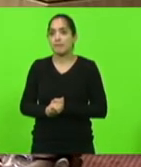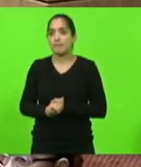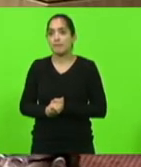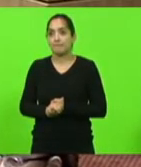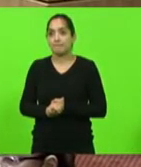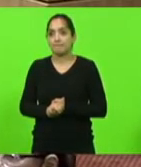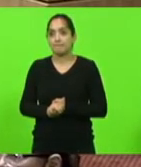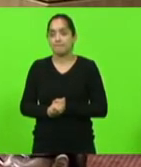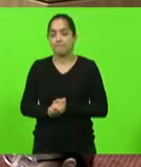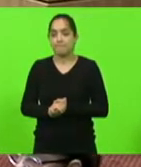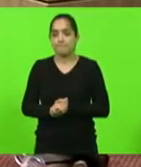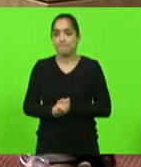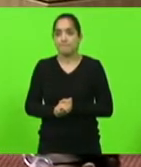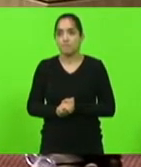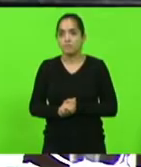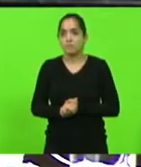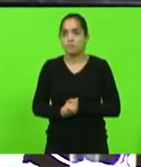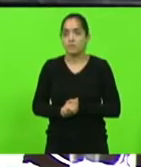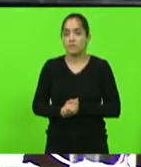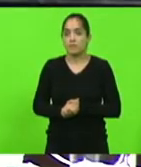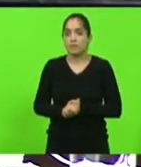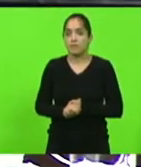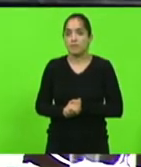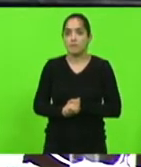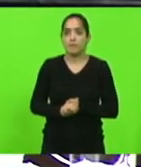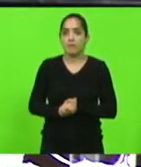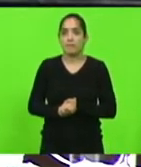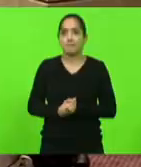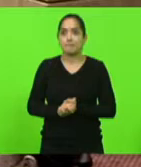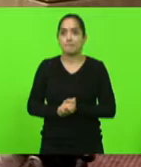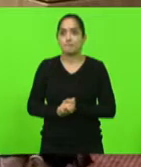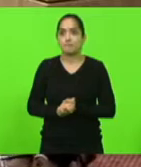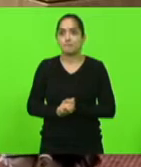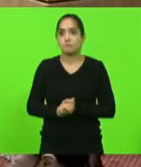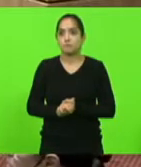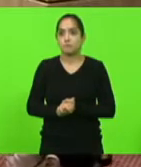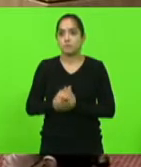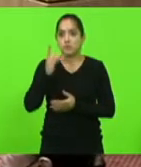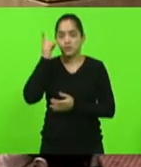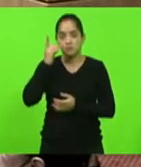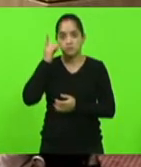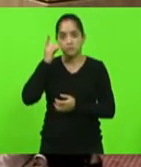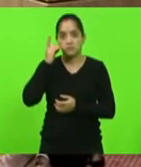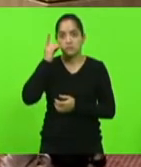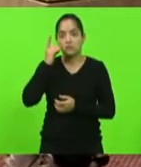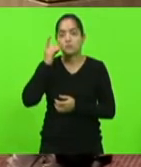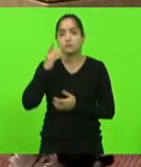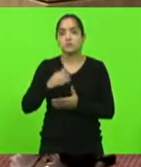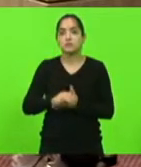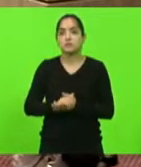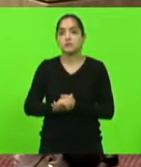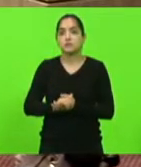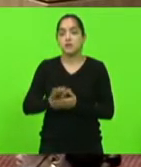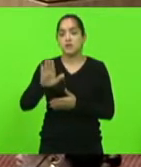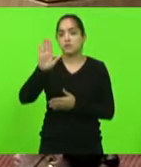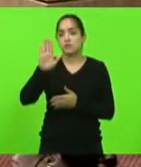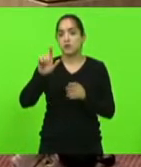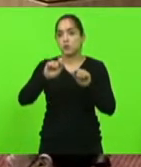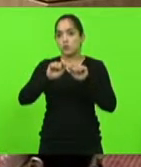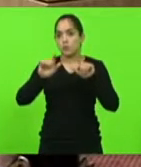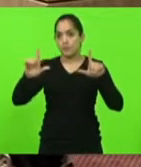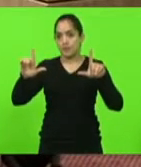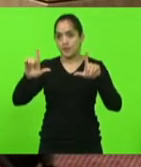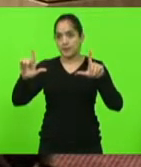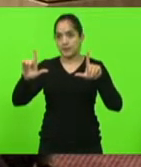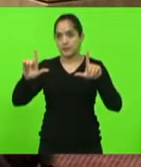deputado Maurício Codilarque. Senhor presidente, pela ordem, V. Exª não poderia colocar o painel para a gente ir votando? Não,